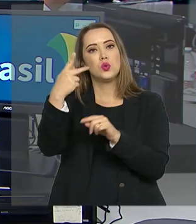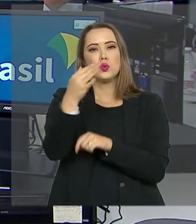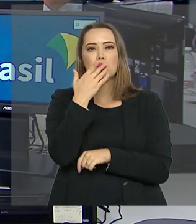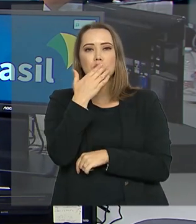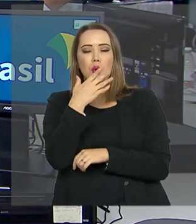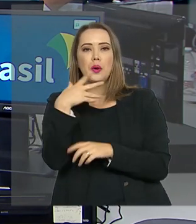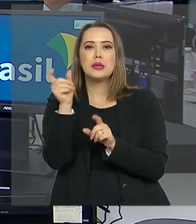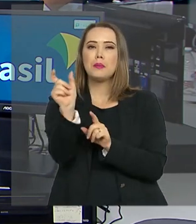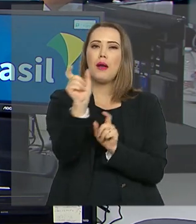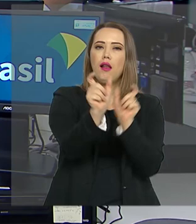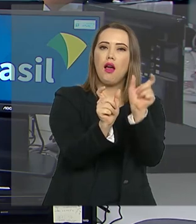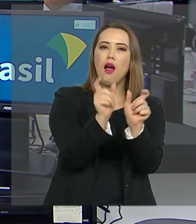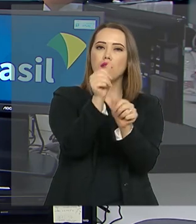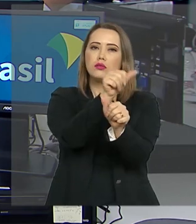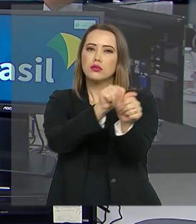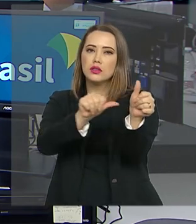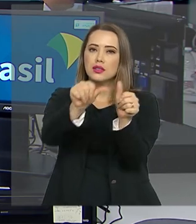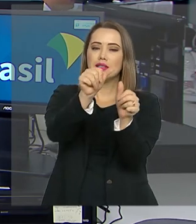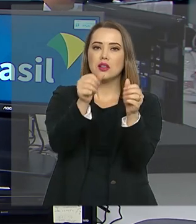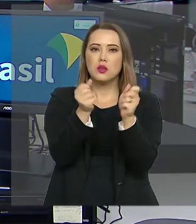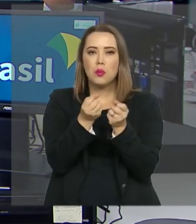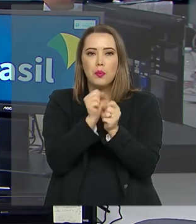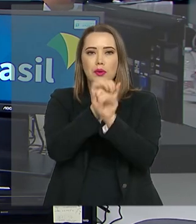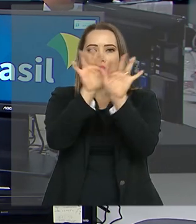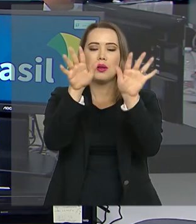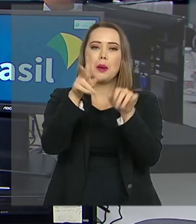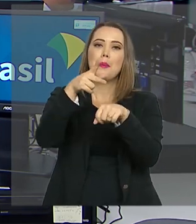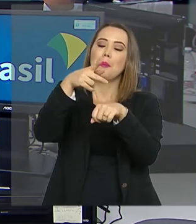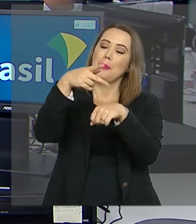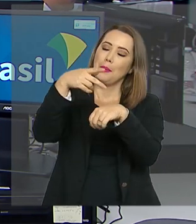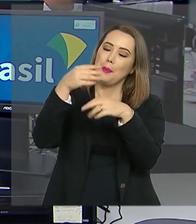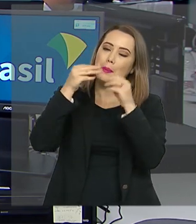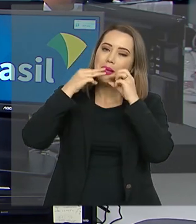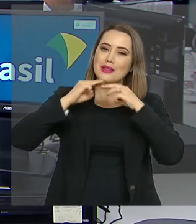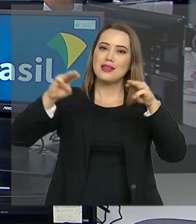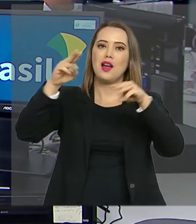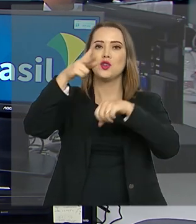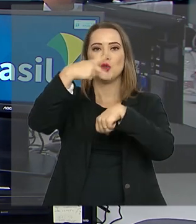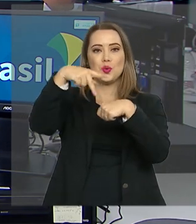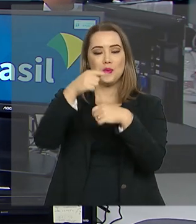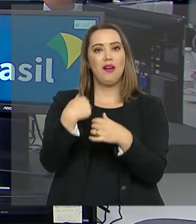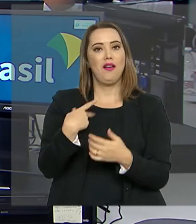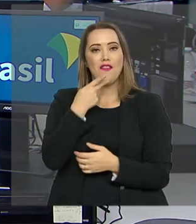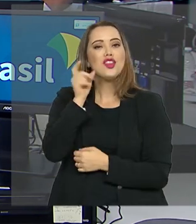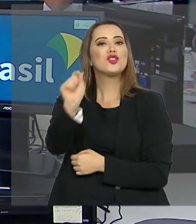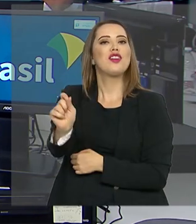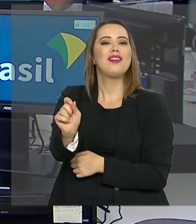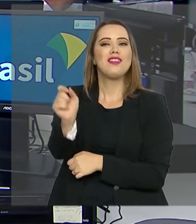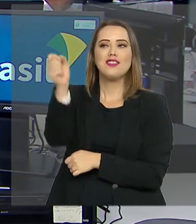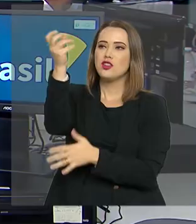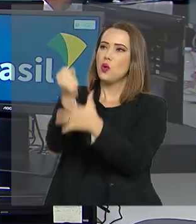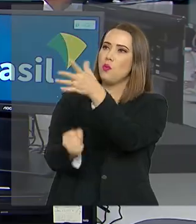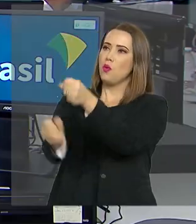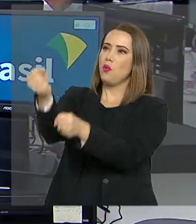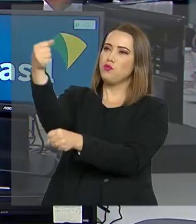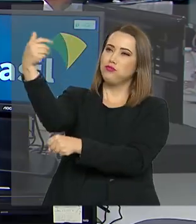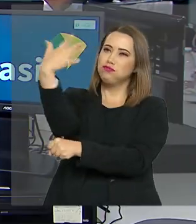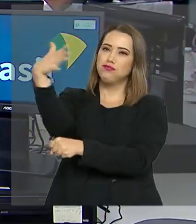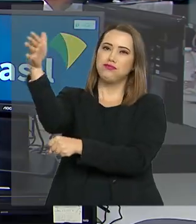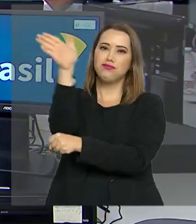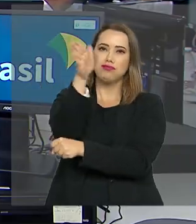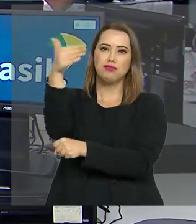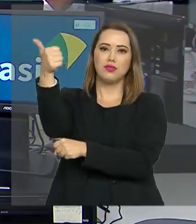cores, palavras e formas transmitem a mensagem de um país. Estamos falando da bandeira do Brasil, que hoje completa